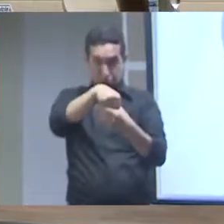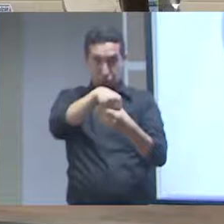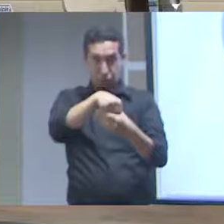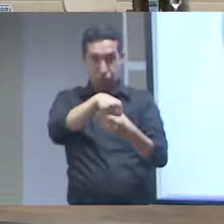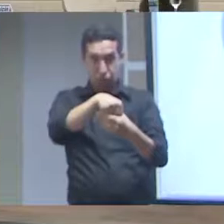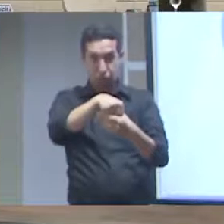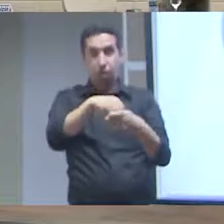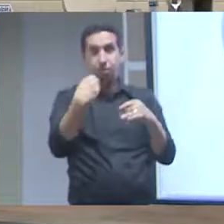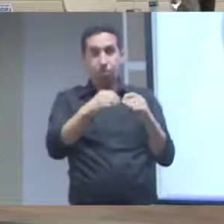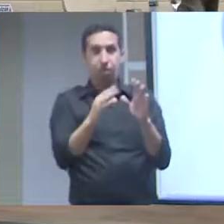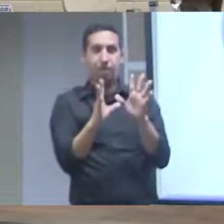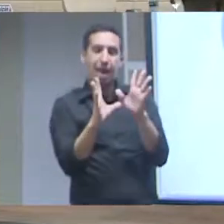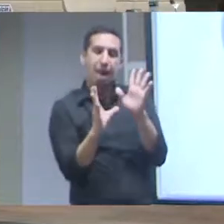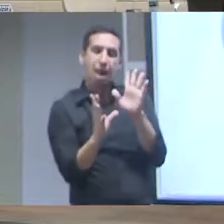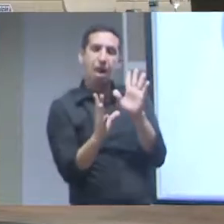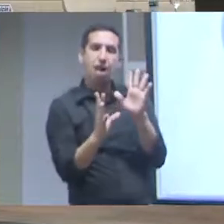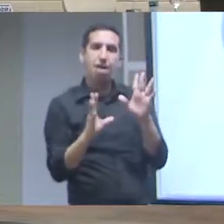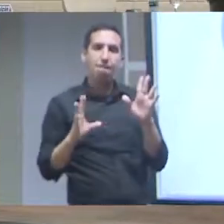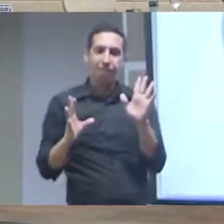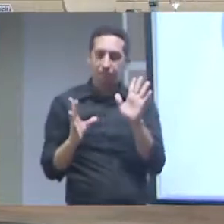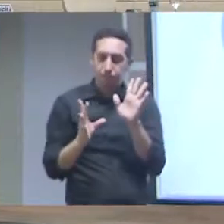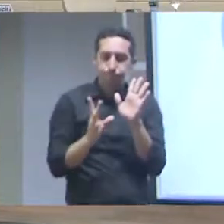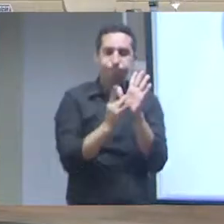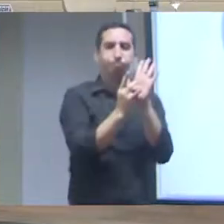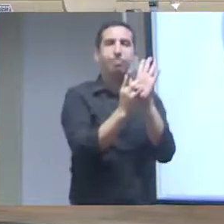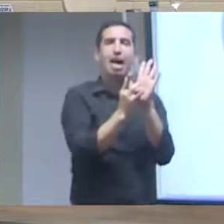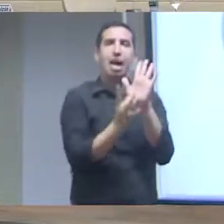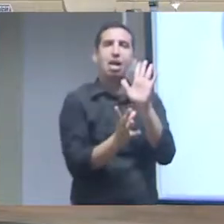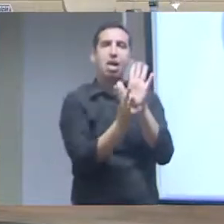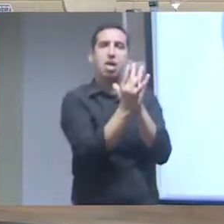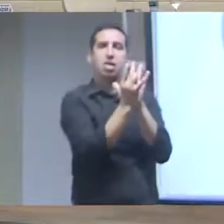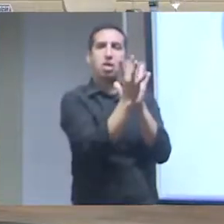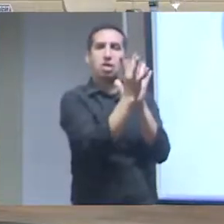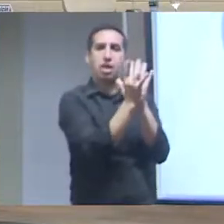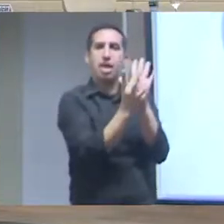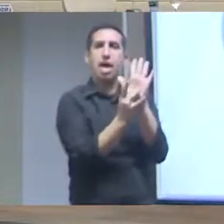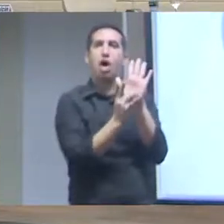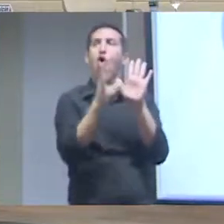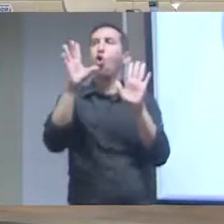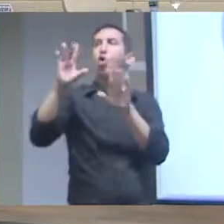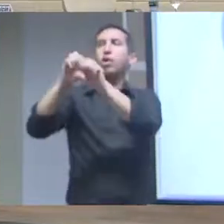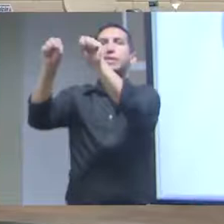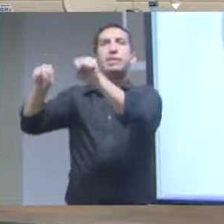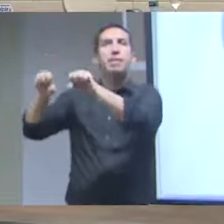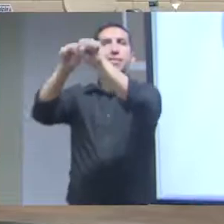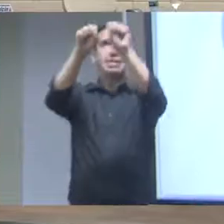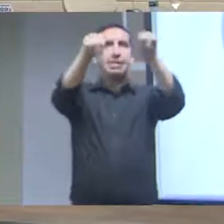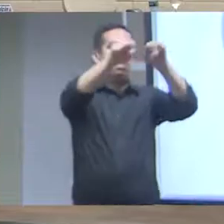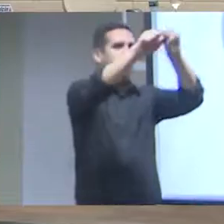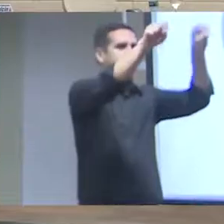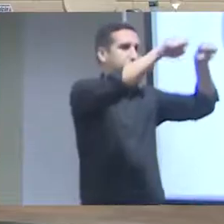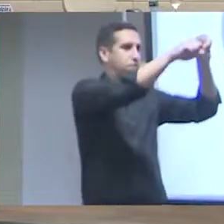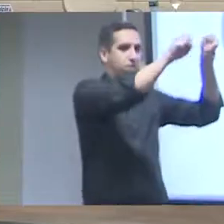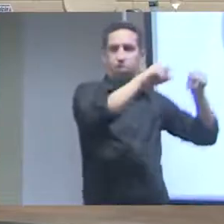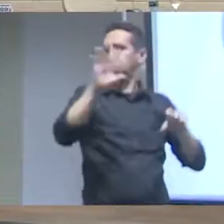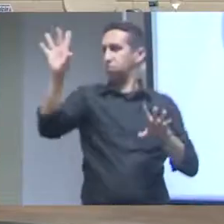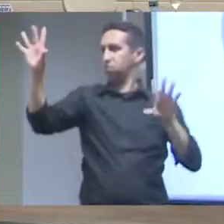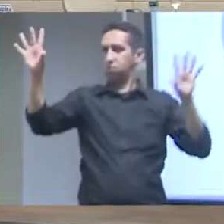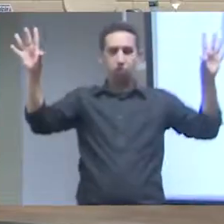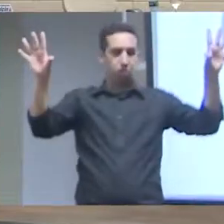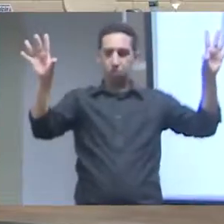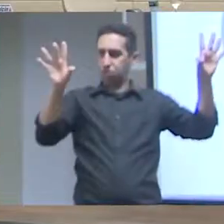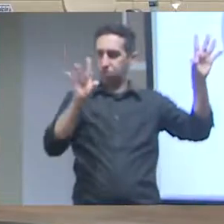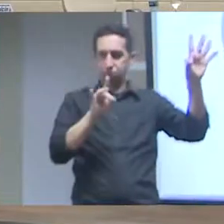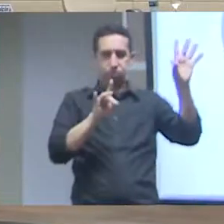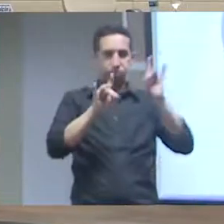biodiversidade recurso temporal temático espacial e taxonômico só para dar um exemplo aqui se eu tenho um documento falando das